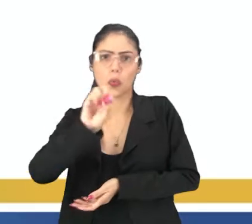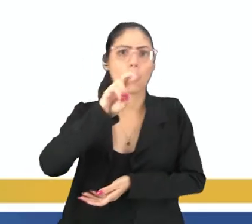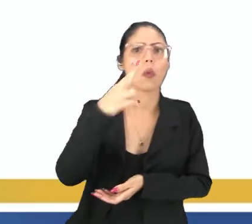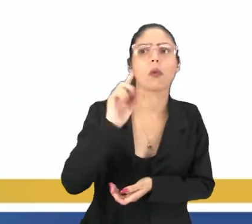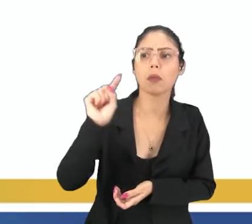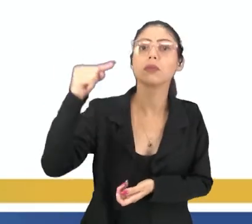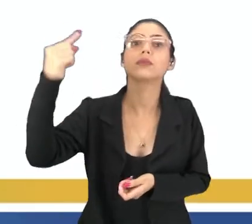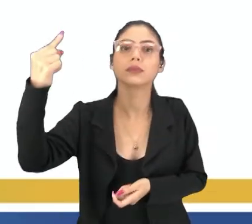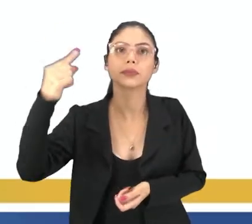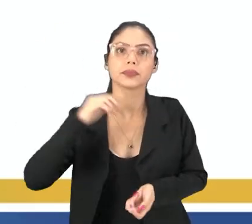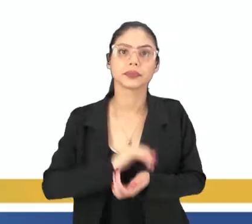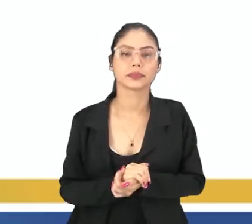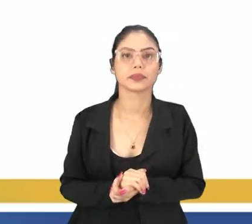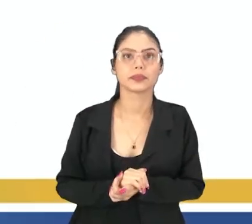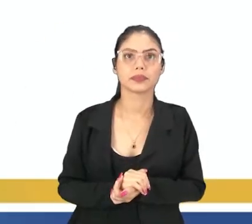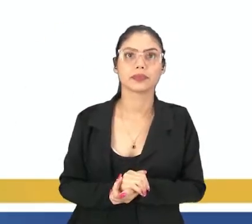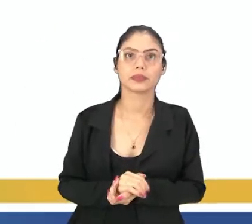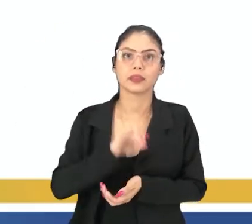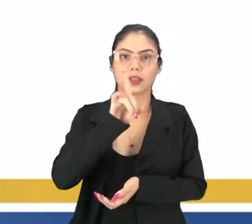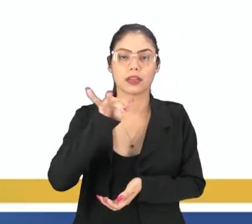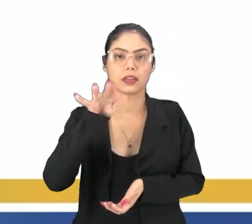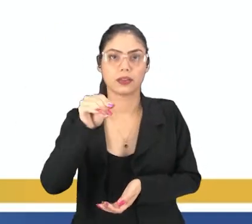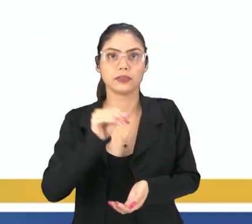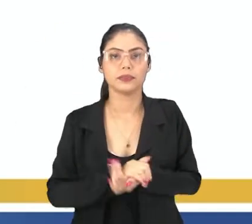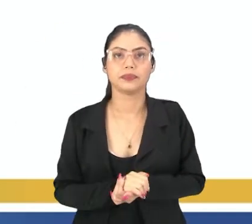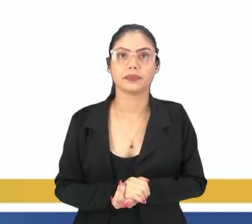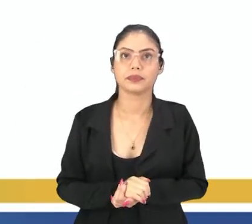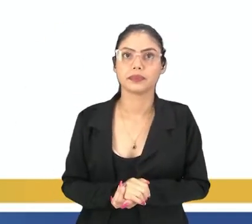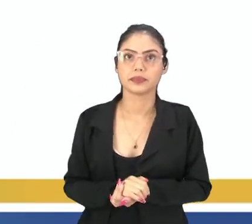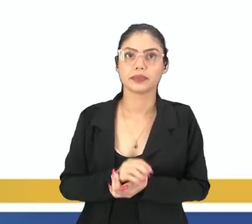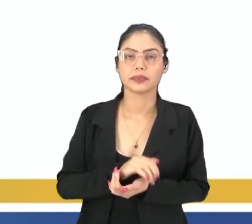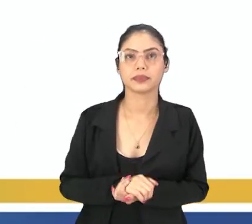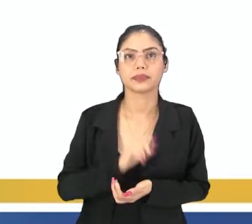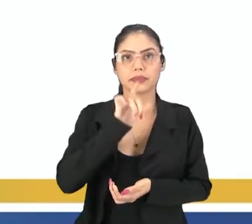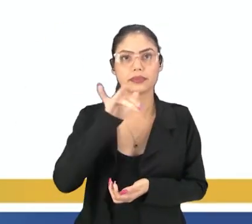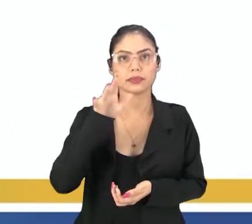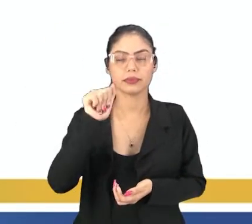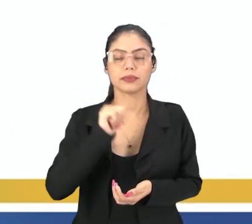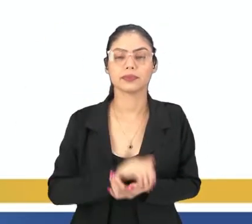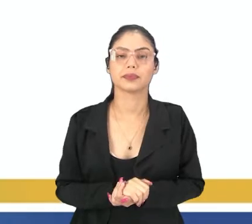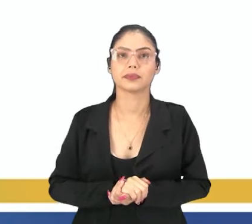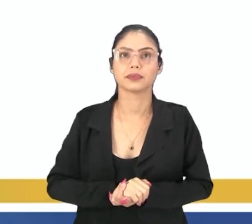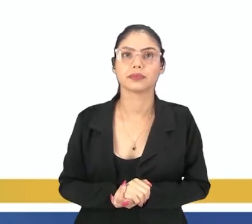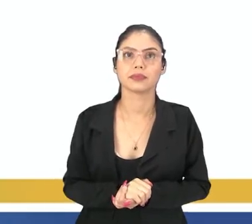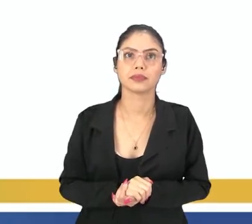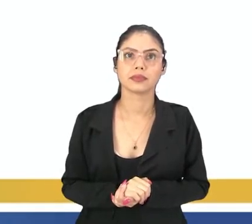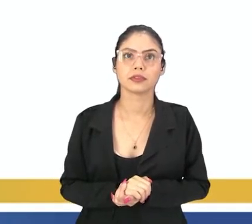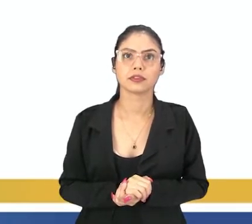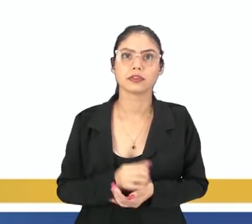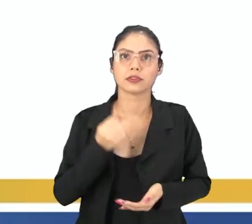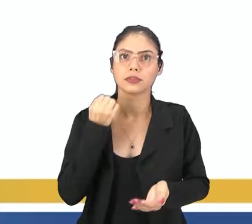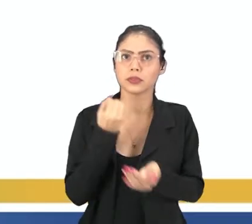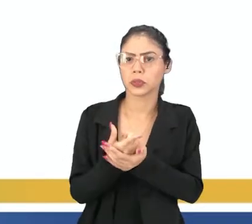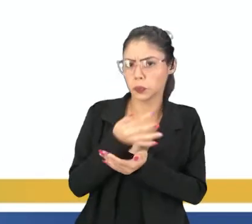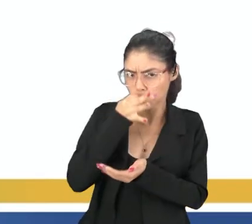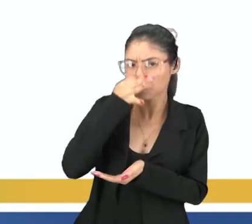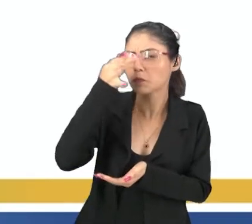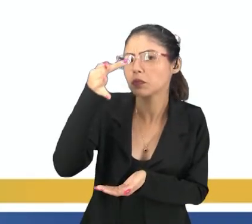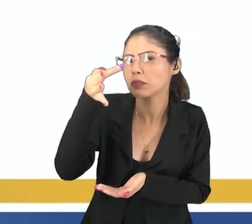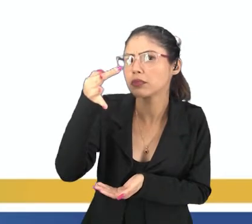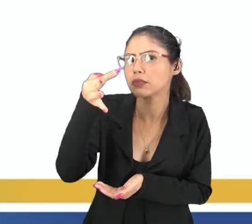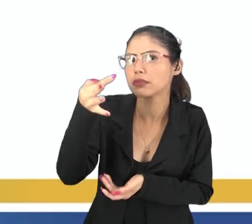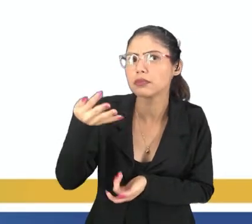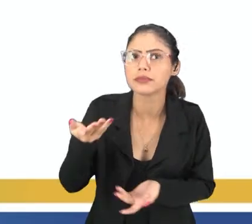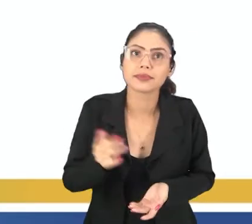Aquilo, da editora Nova Fronteira. Leilão de Jardim Quem me compra um jardim com flores?